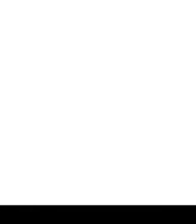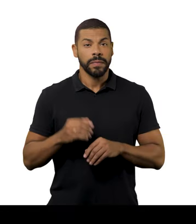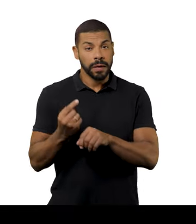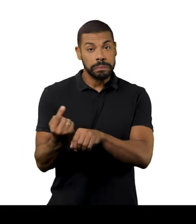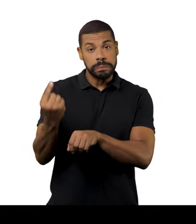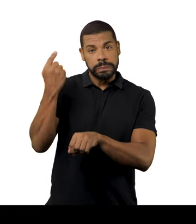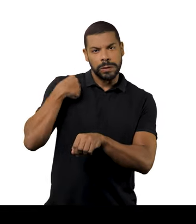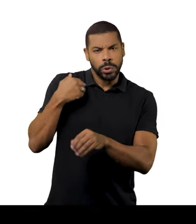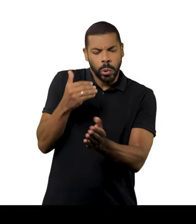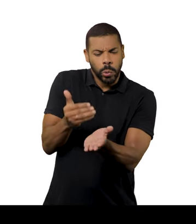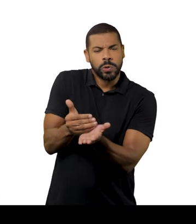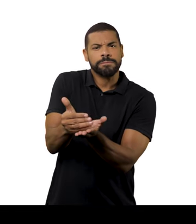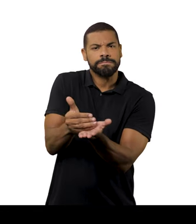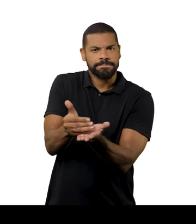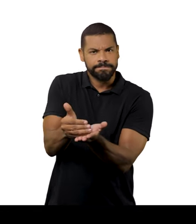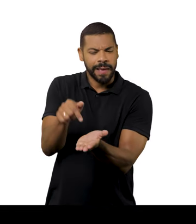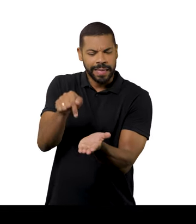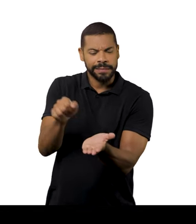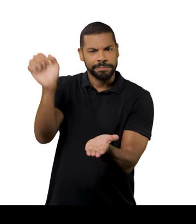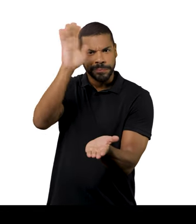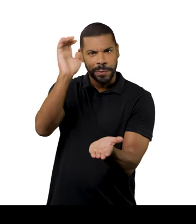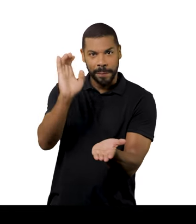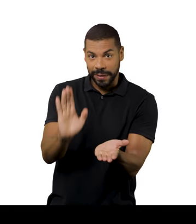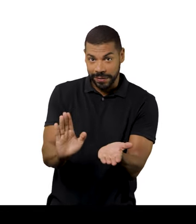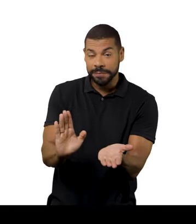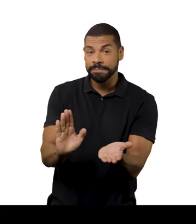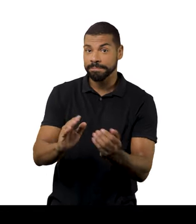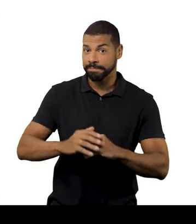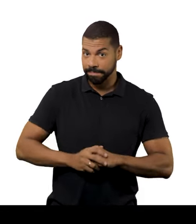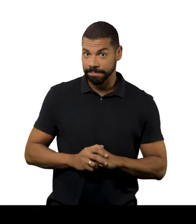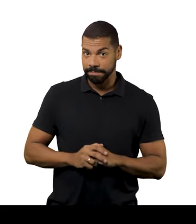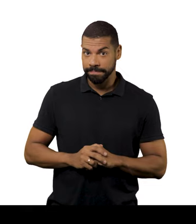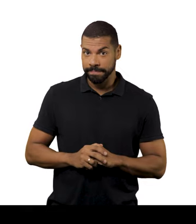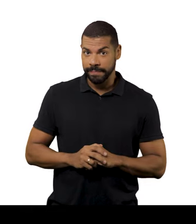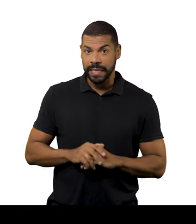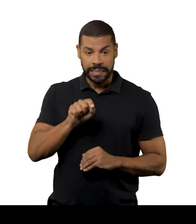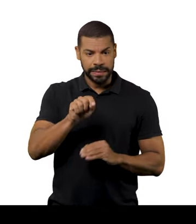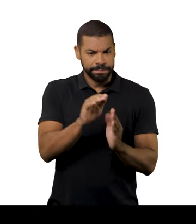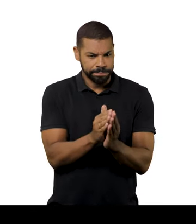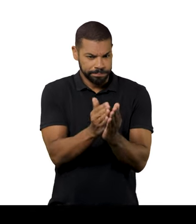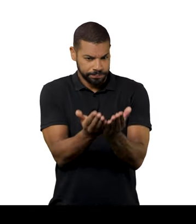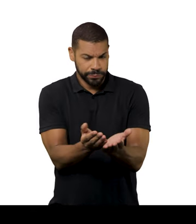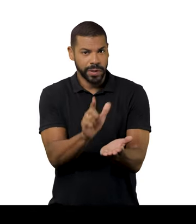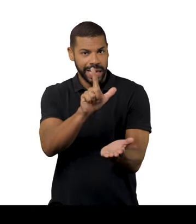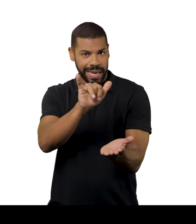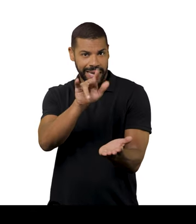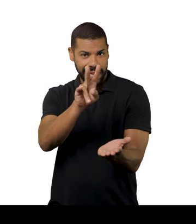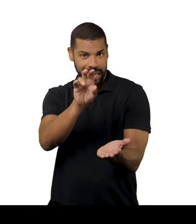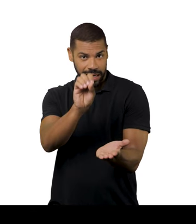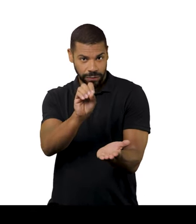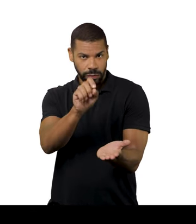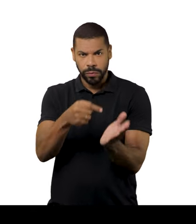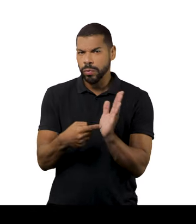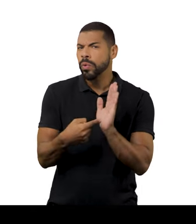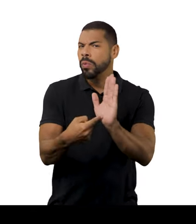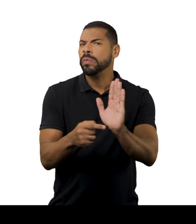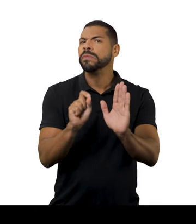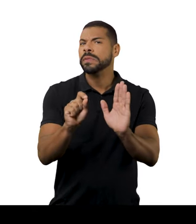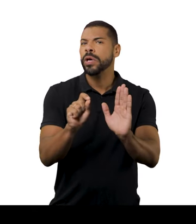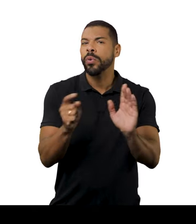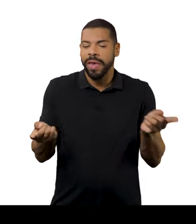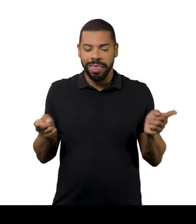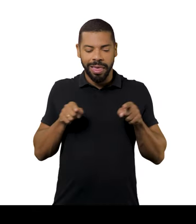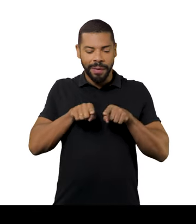O era absolutamente pioneiro aqui no Brasil, que o Lívio Hanga trouxe por meio da